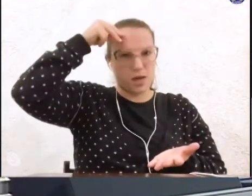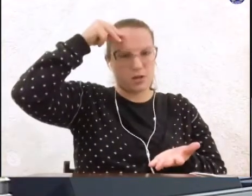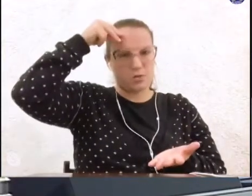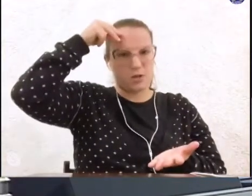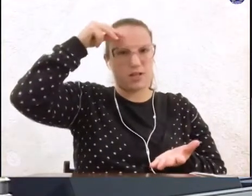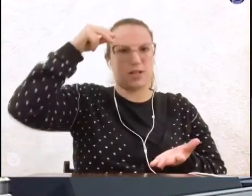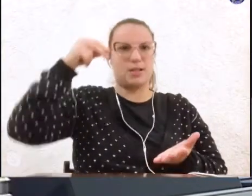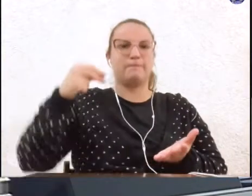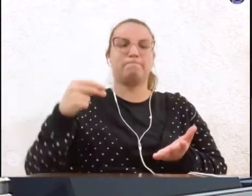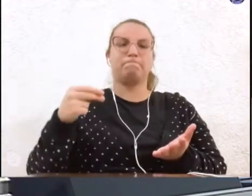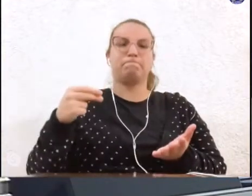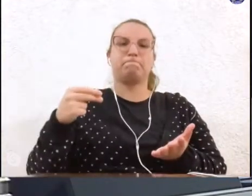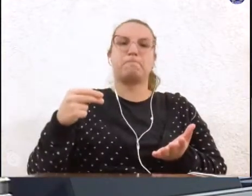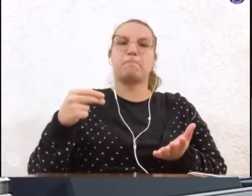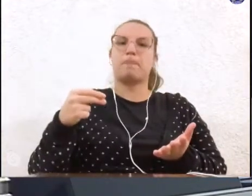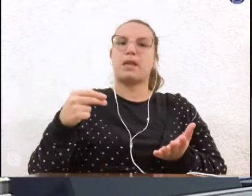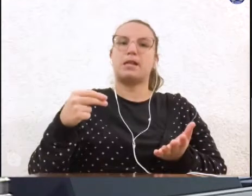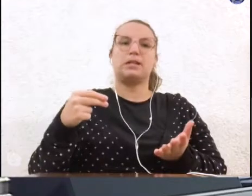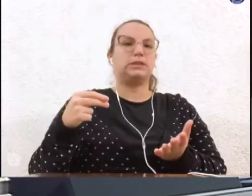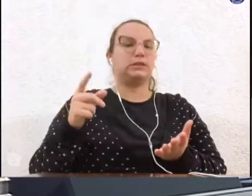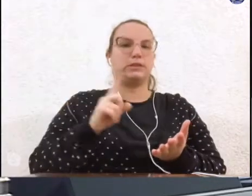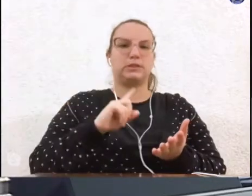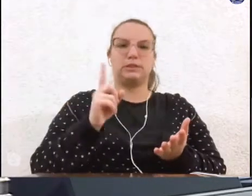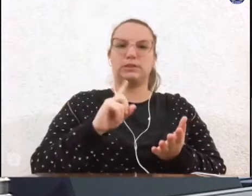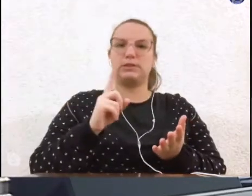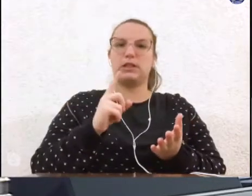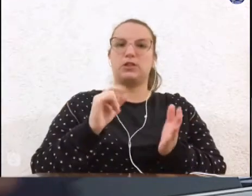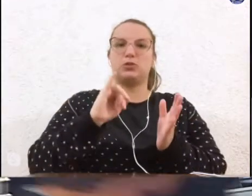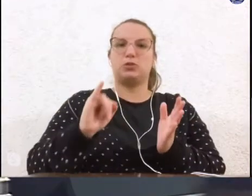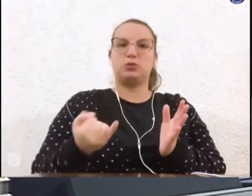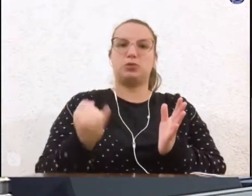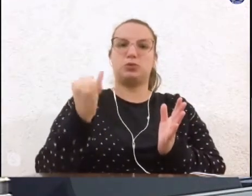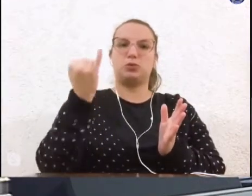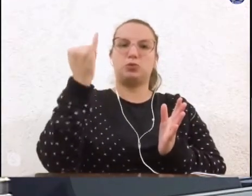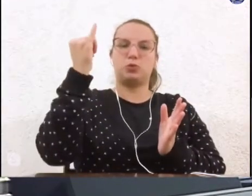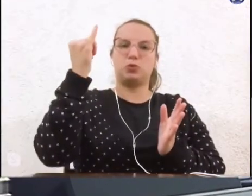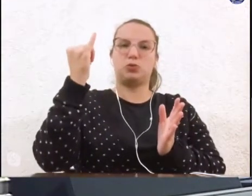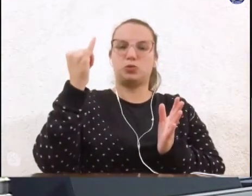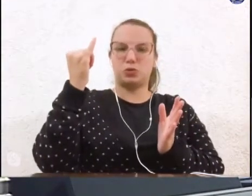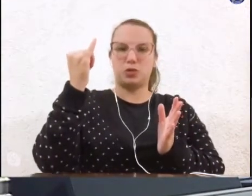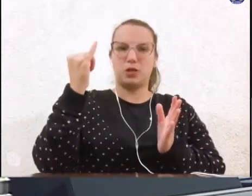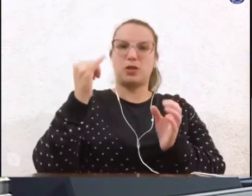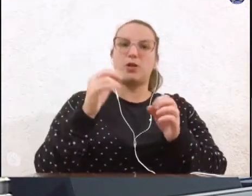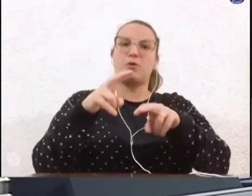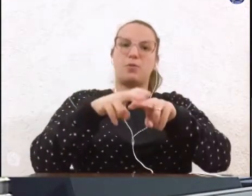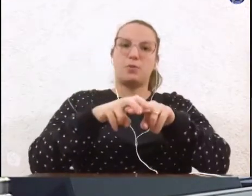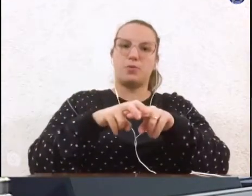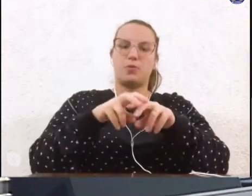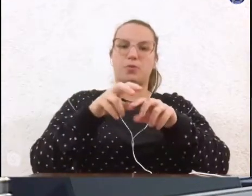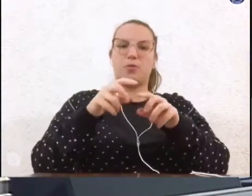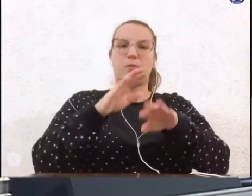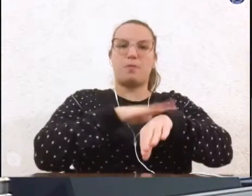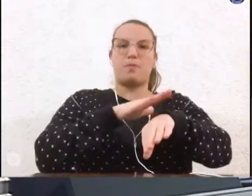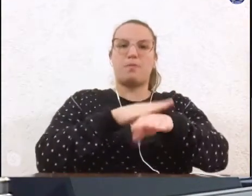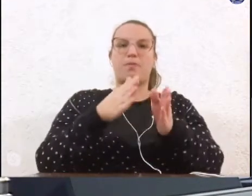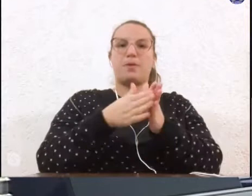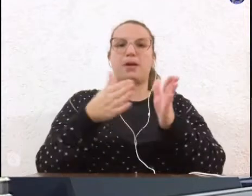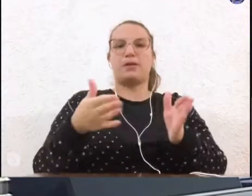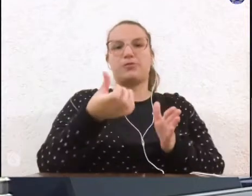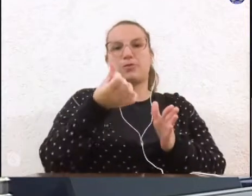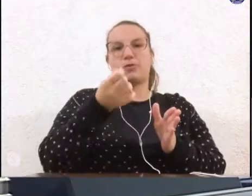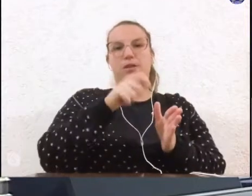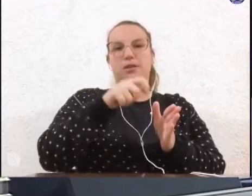dispõe sobre a não incidência de juros de mora, pelo período de seis meses, a contar da